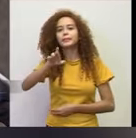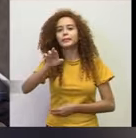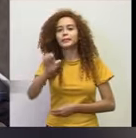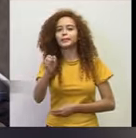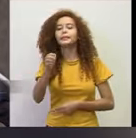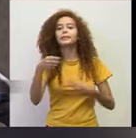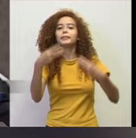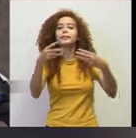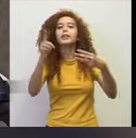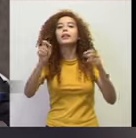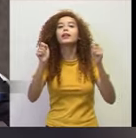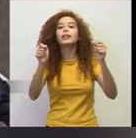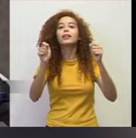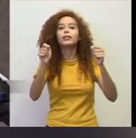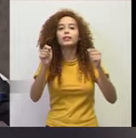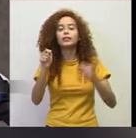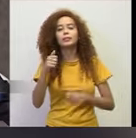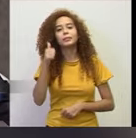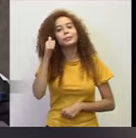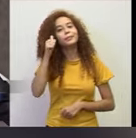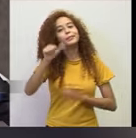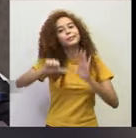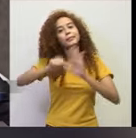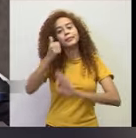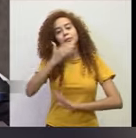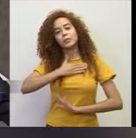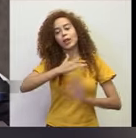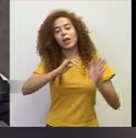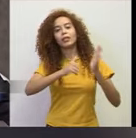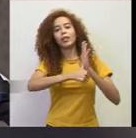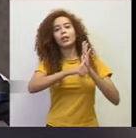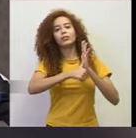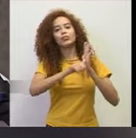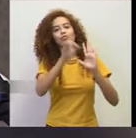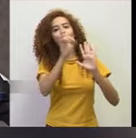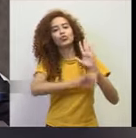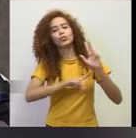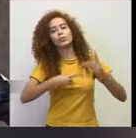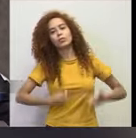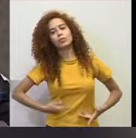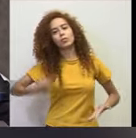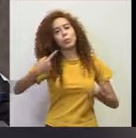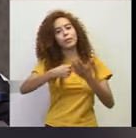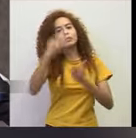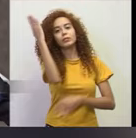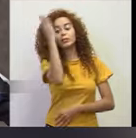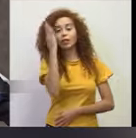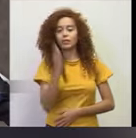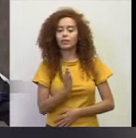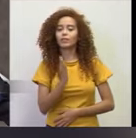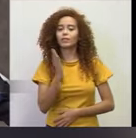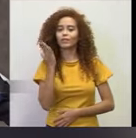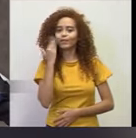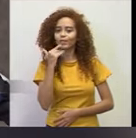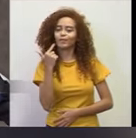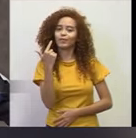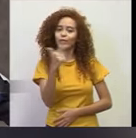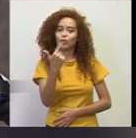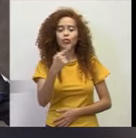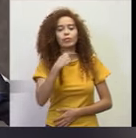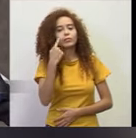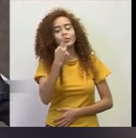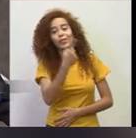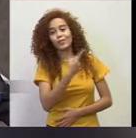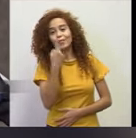ministério, foi a campanha Minha Primeira Identidade, um Direito Humano, um Compromisso do Brasil, sabendo que não tinha como